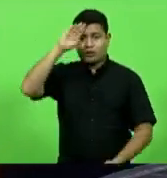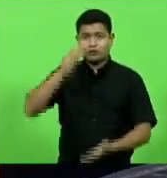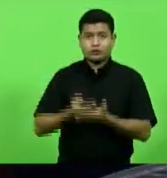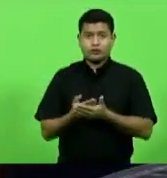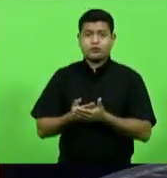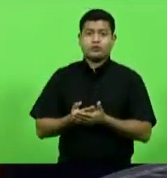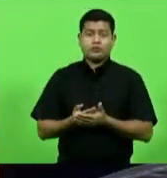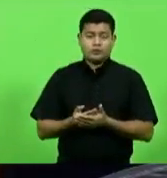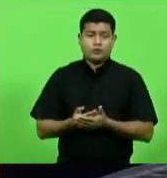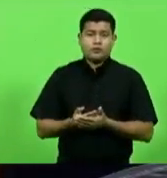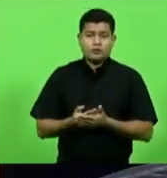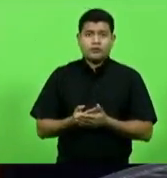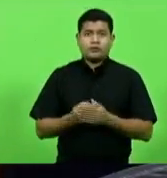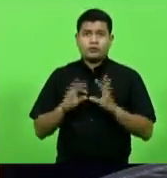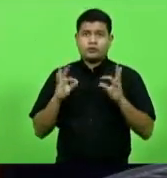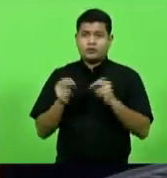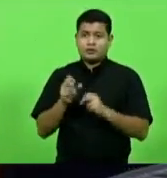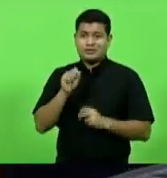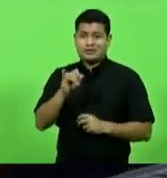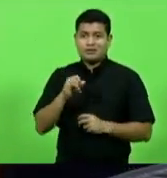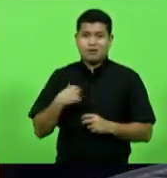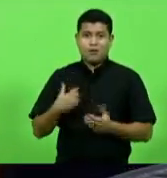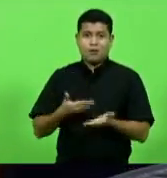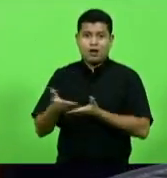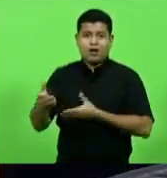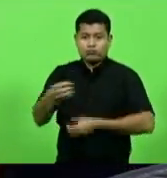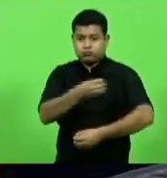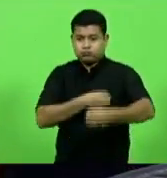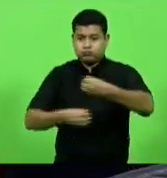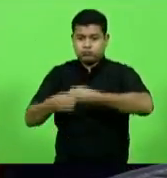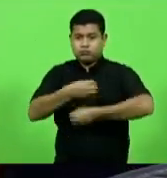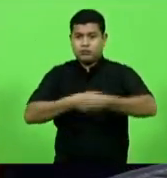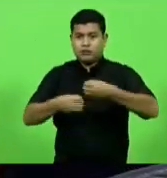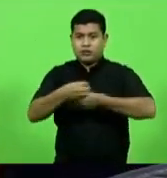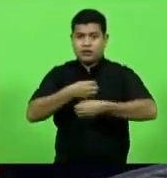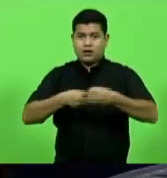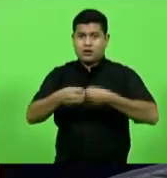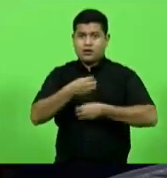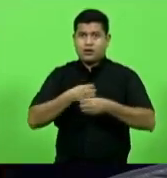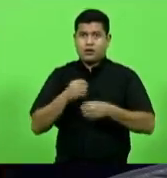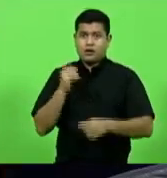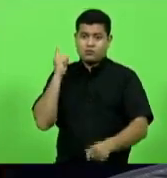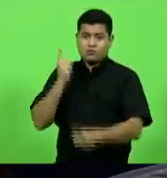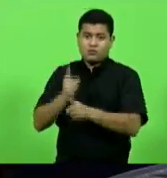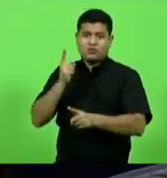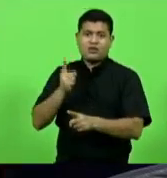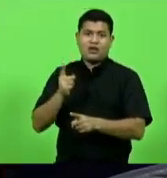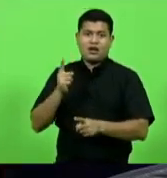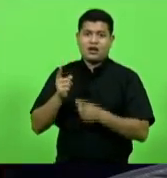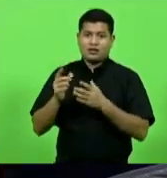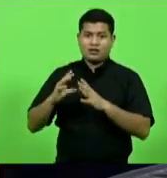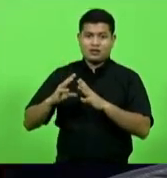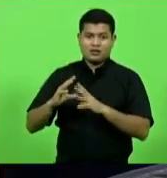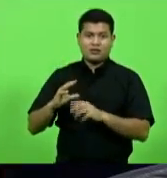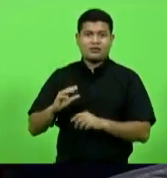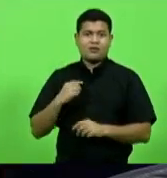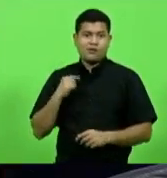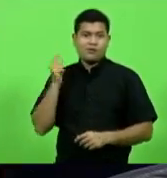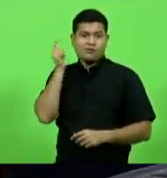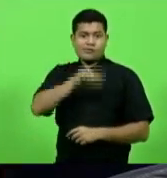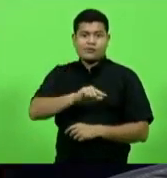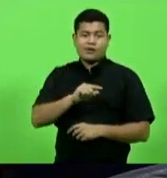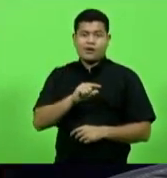aqui eu acredito que se a gente montasse um laboratório dentro do nossos gabinetes encontrasse a cura do covid-19 e a gente